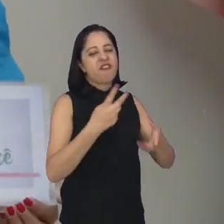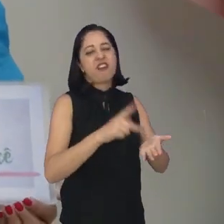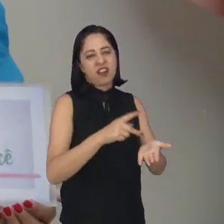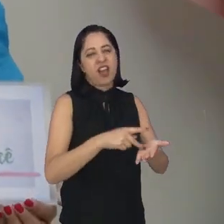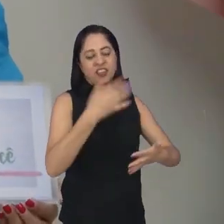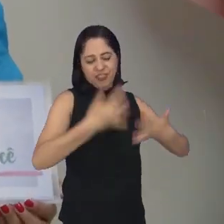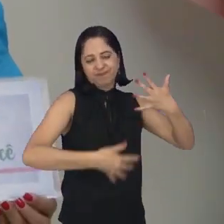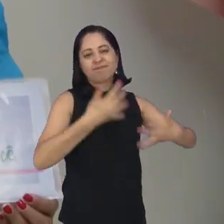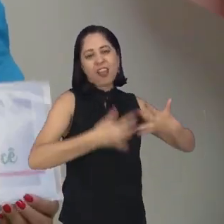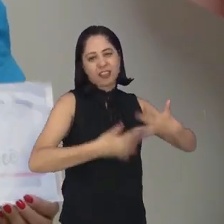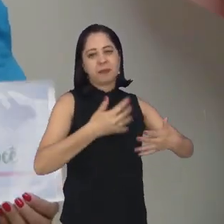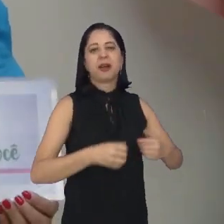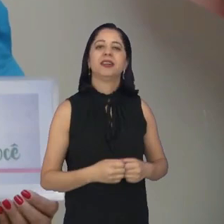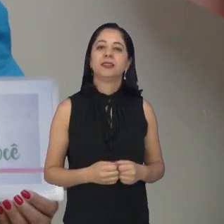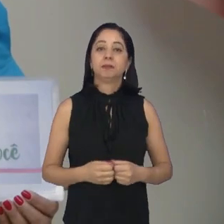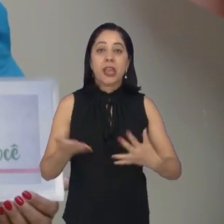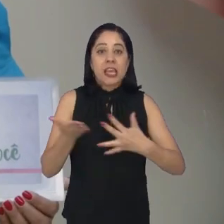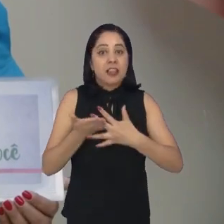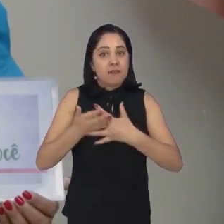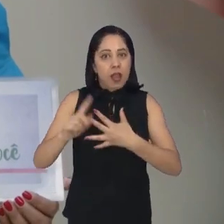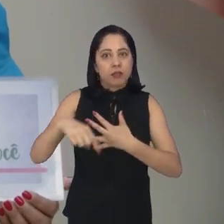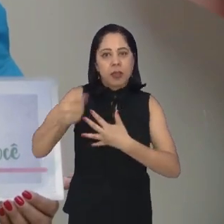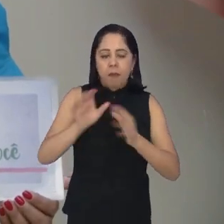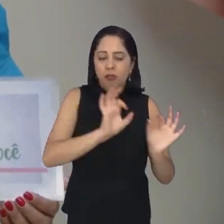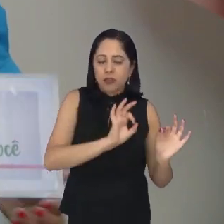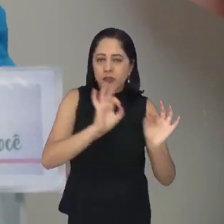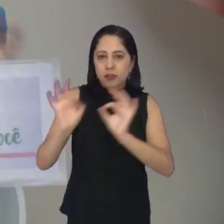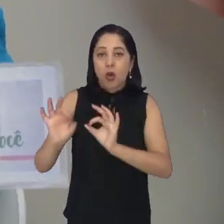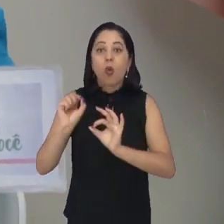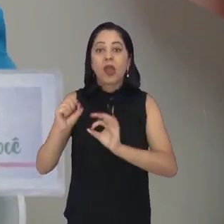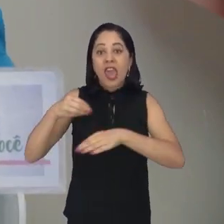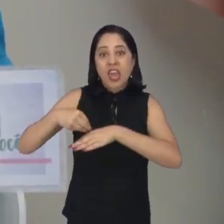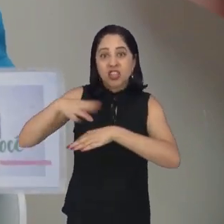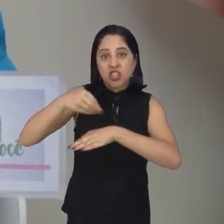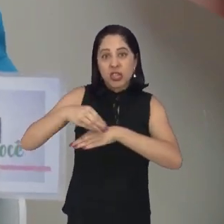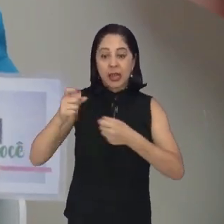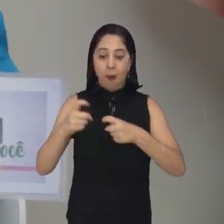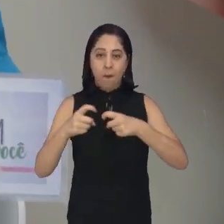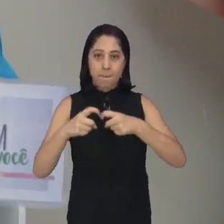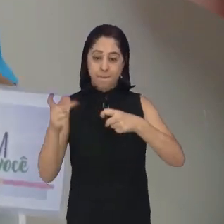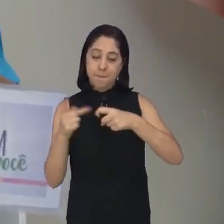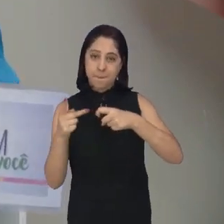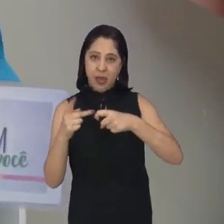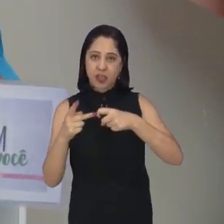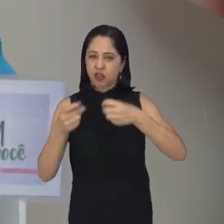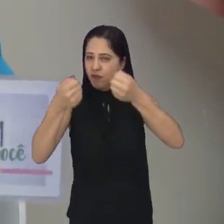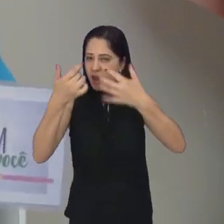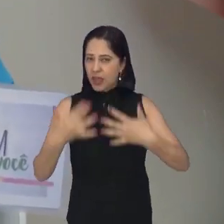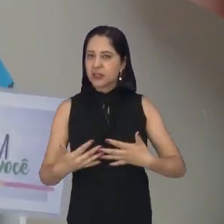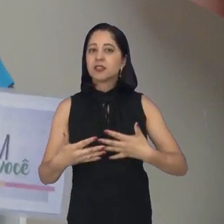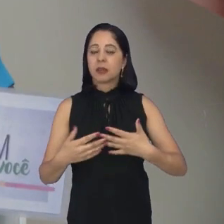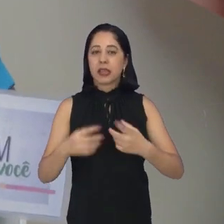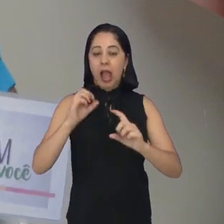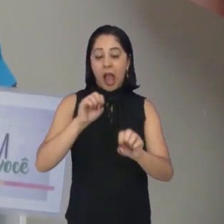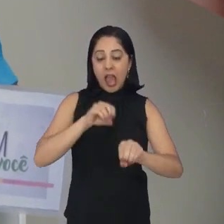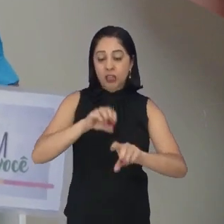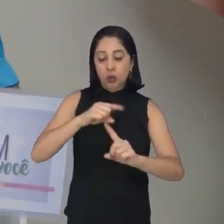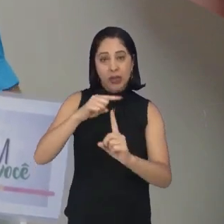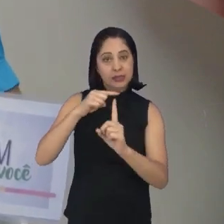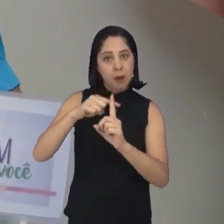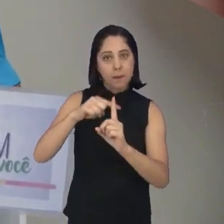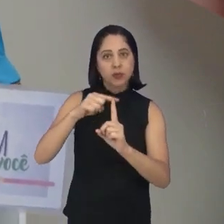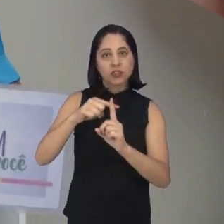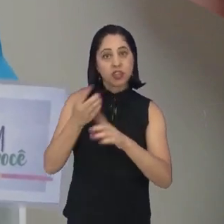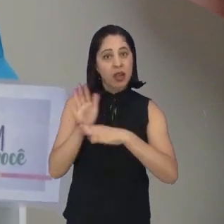Exatamente. Bom, gente, na volta do intervalo nós vamos conferir dicas de um pediatra que vai explicar os benefícios da educação positiva na